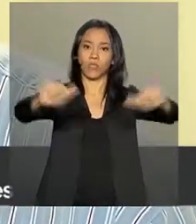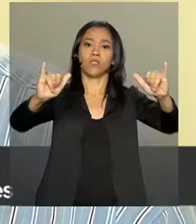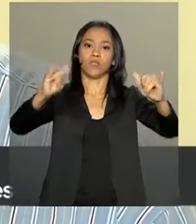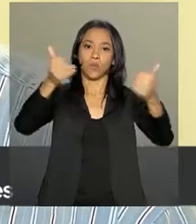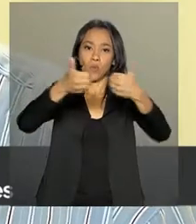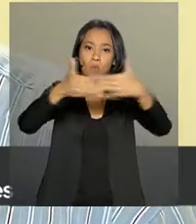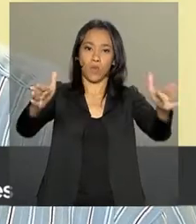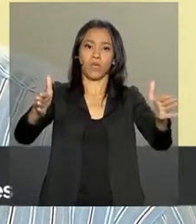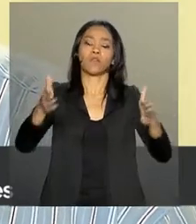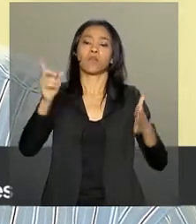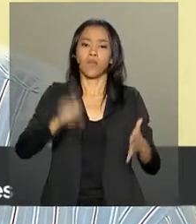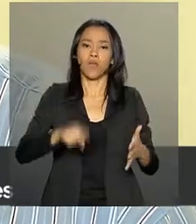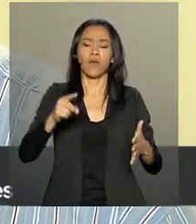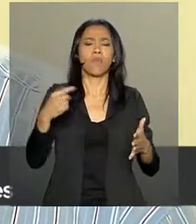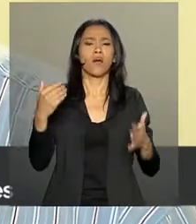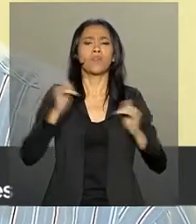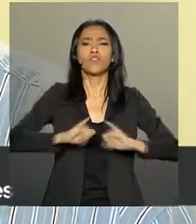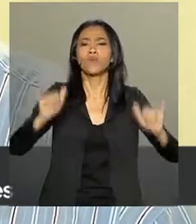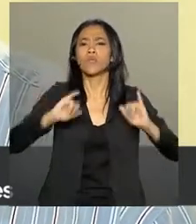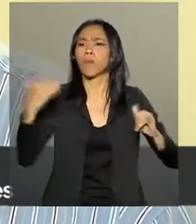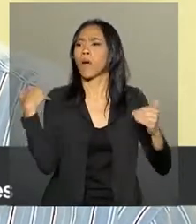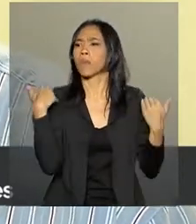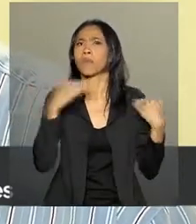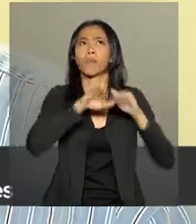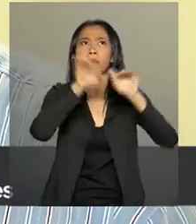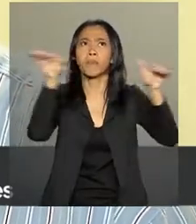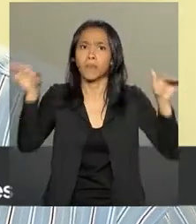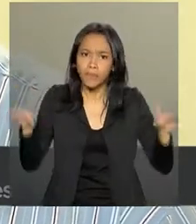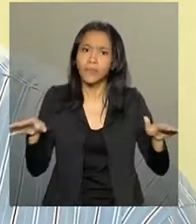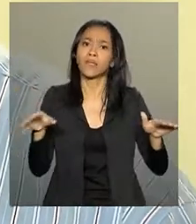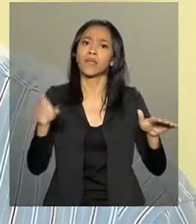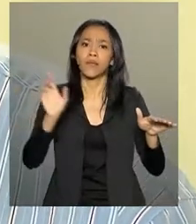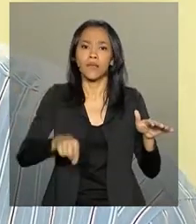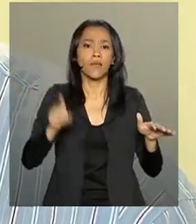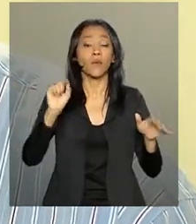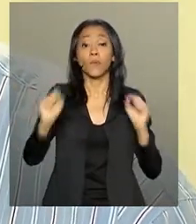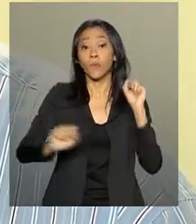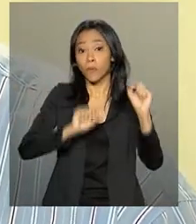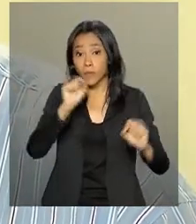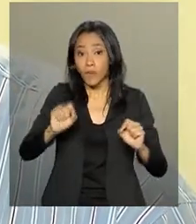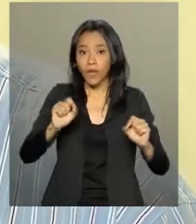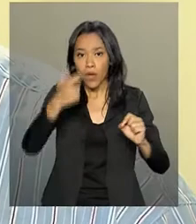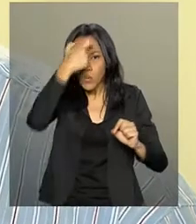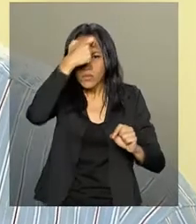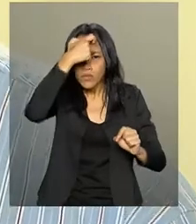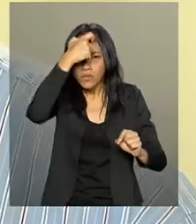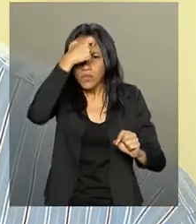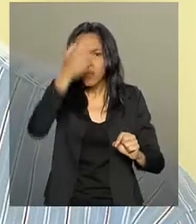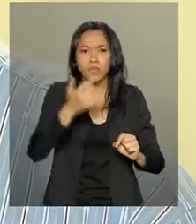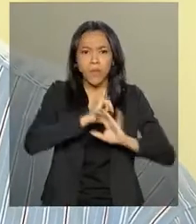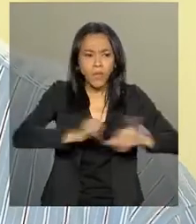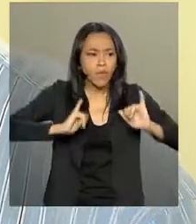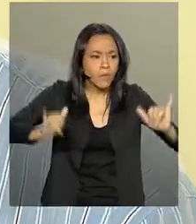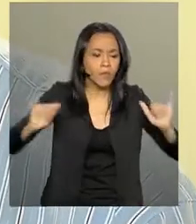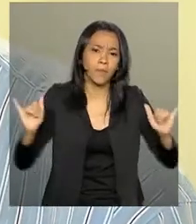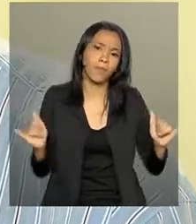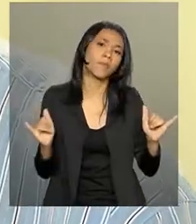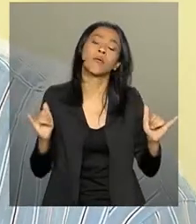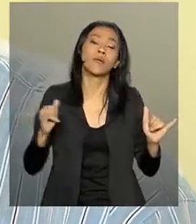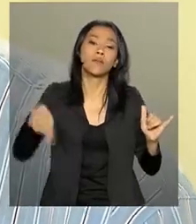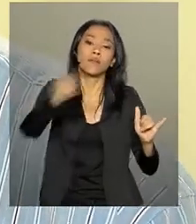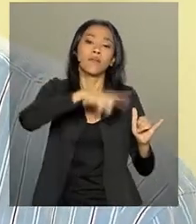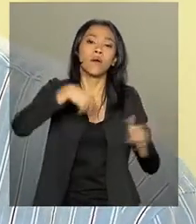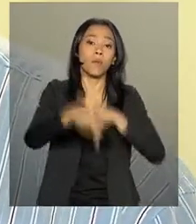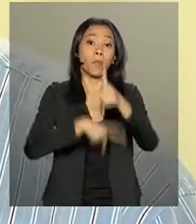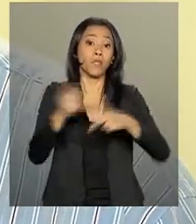nacional do dia D, que é uma campanha que traz um processo de cientificação para a população da importância do combate ao